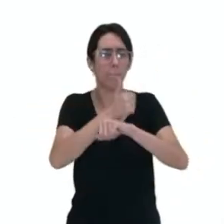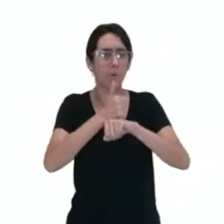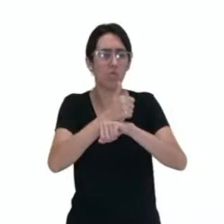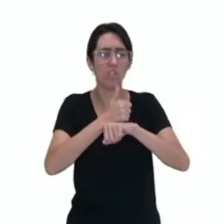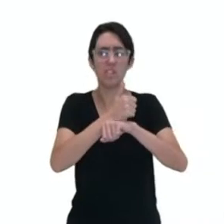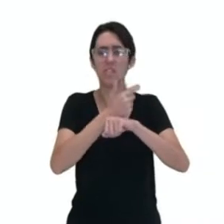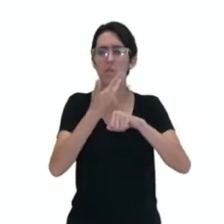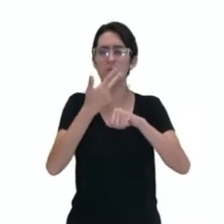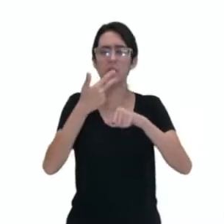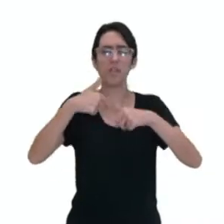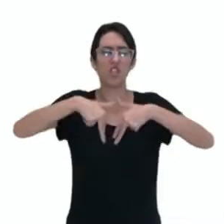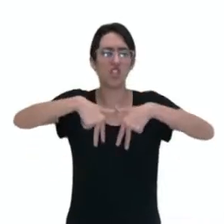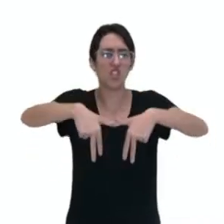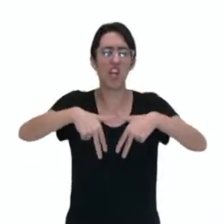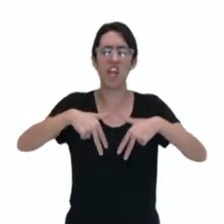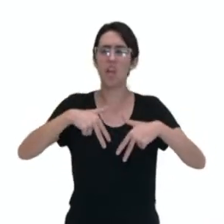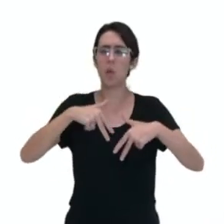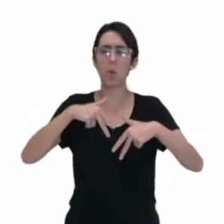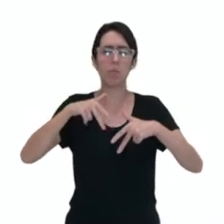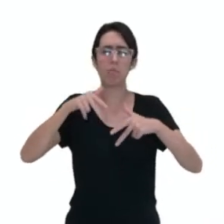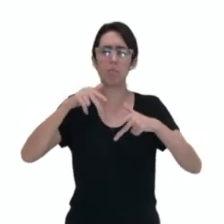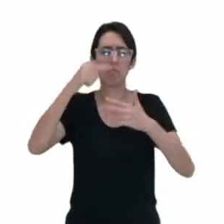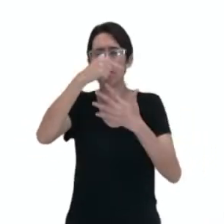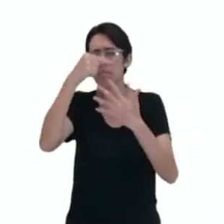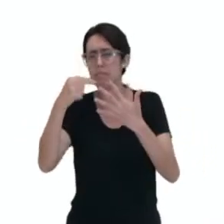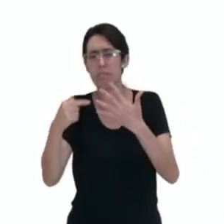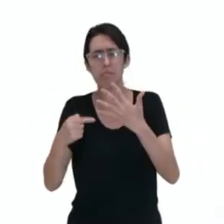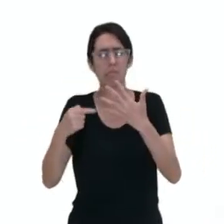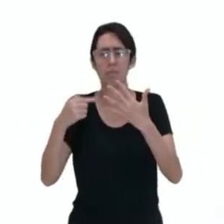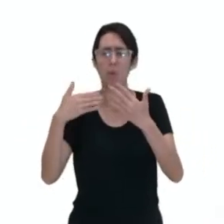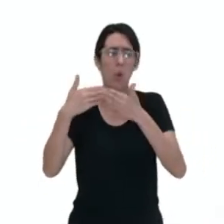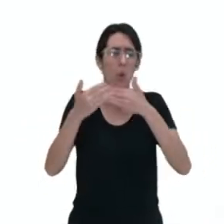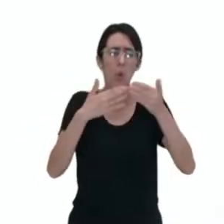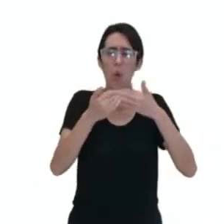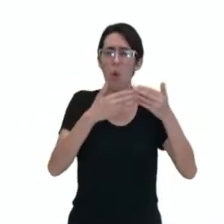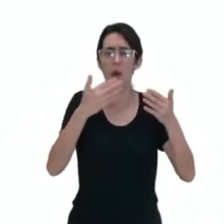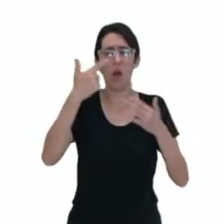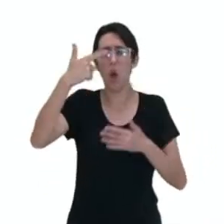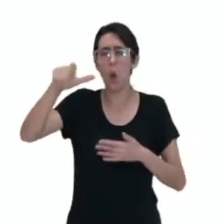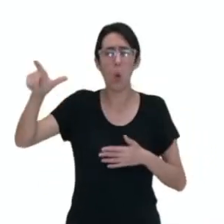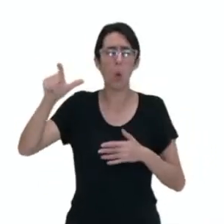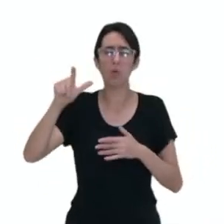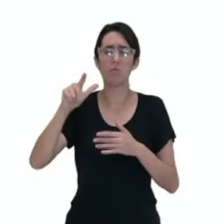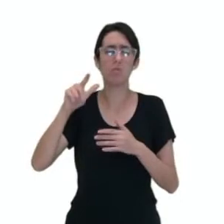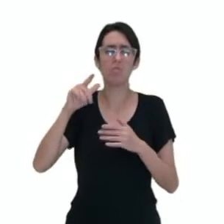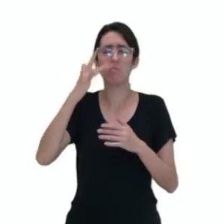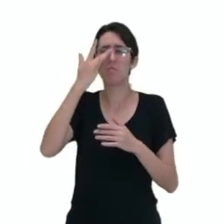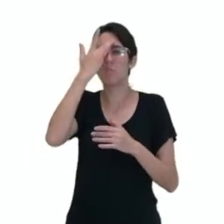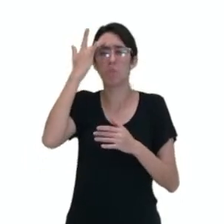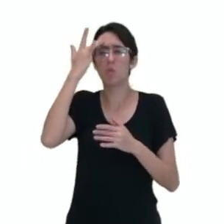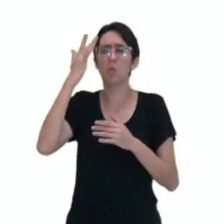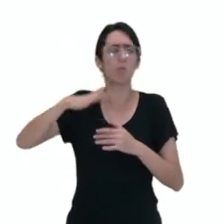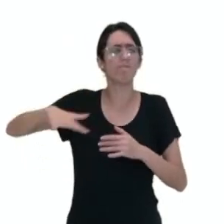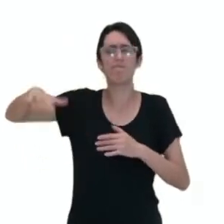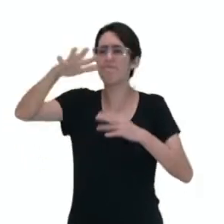gênero, orientação sexual ou qualquer outra variante possível que possa